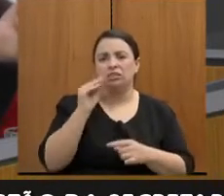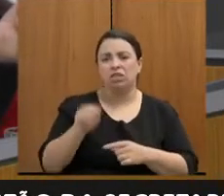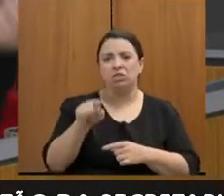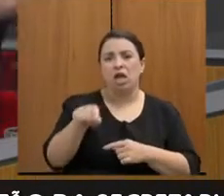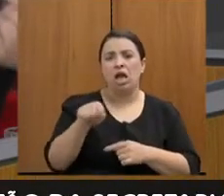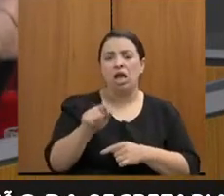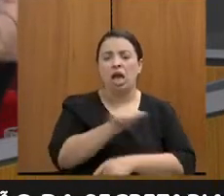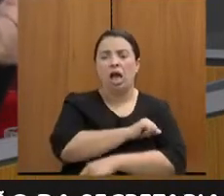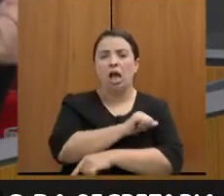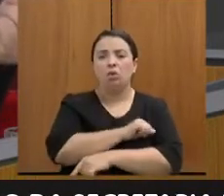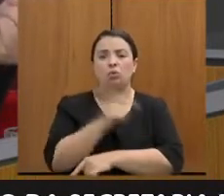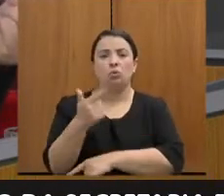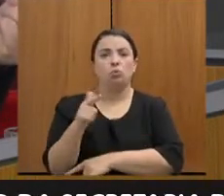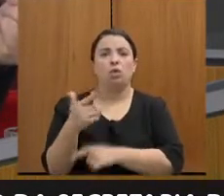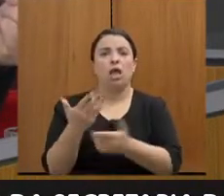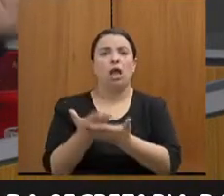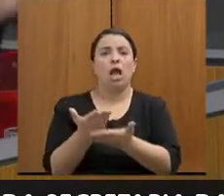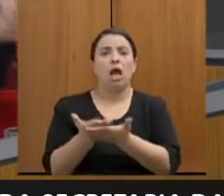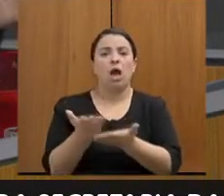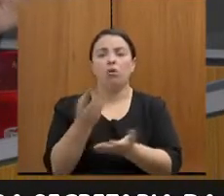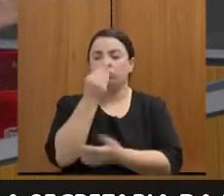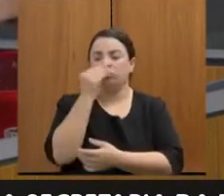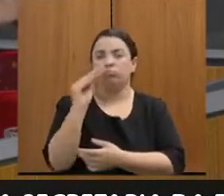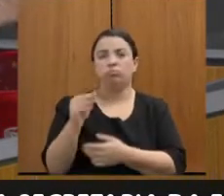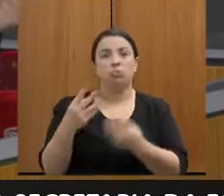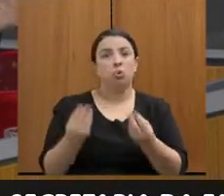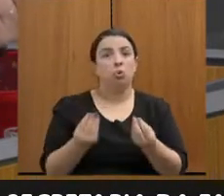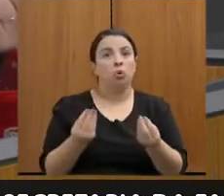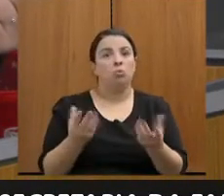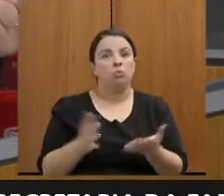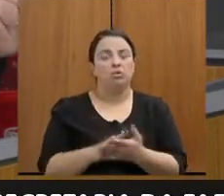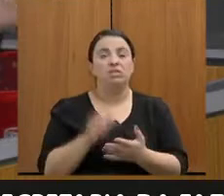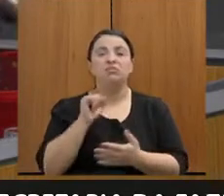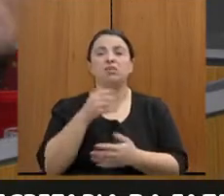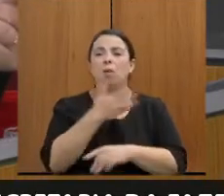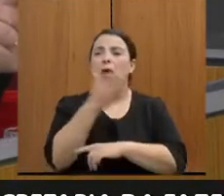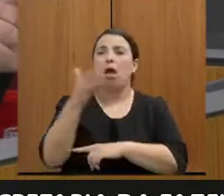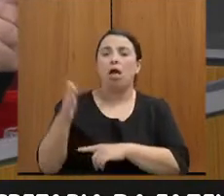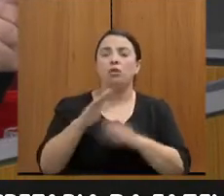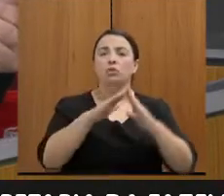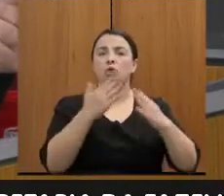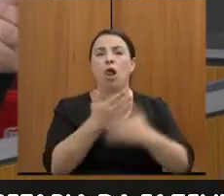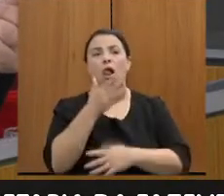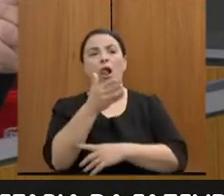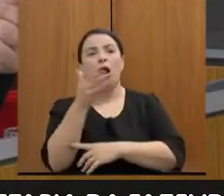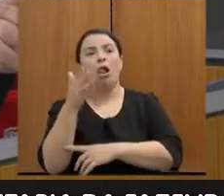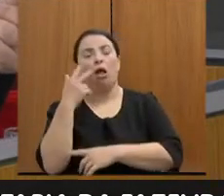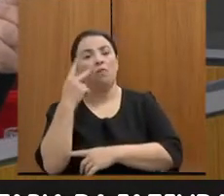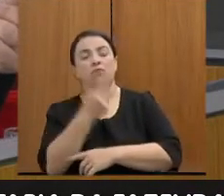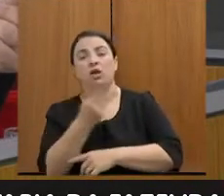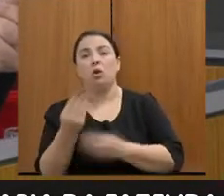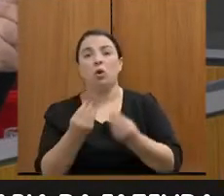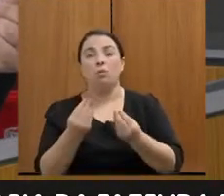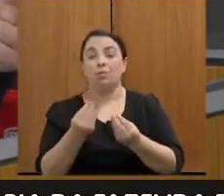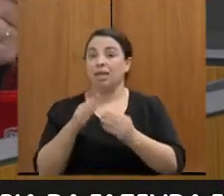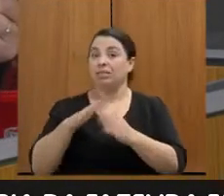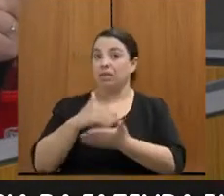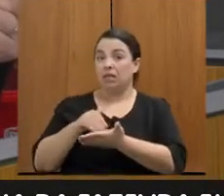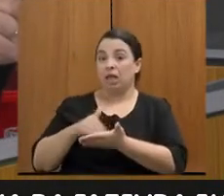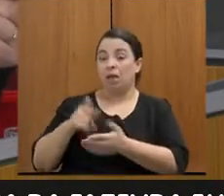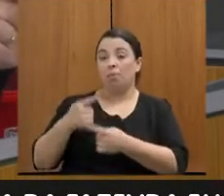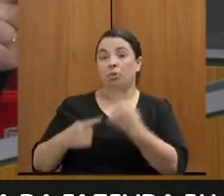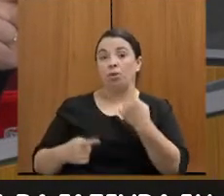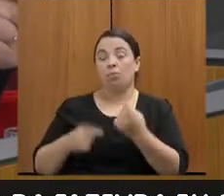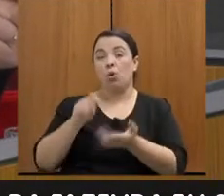aula? Porque é isso que está acontecendo. Se você for em várias escolas hoje, como a secretaria está proibida de contratar, não